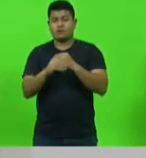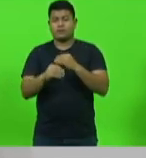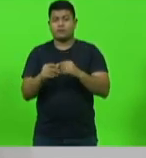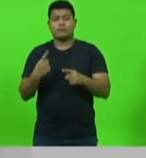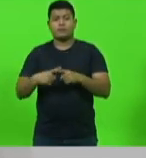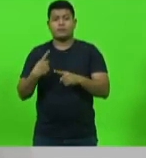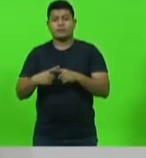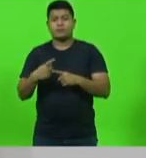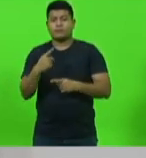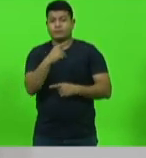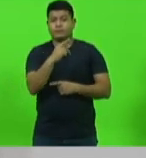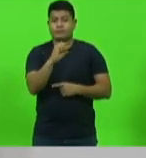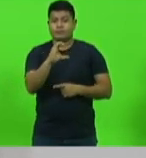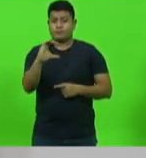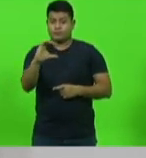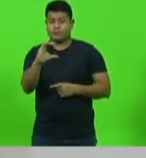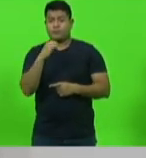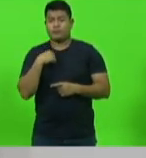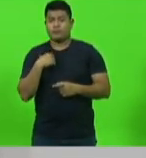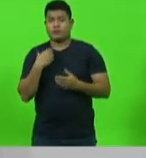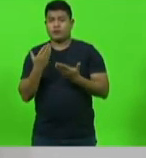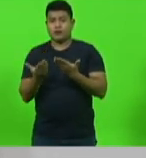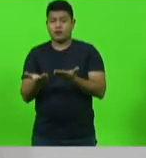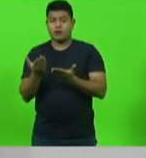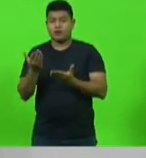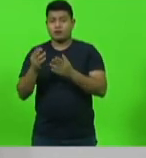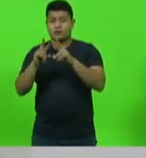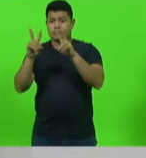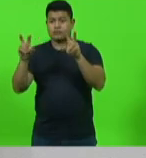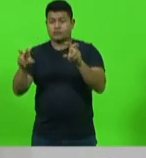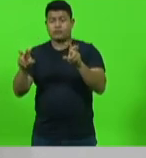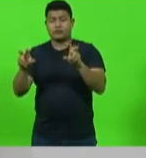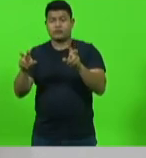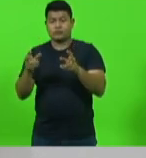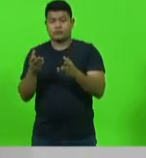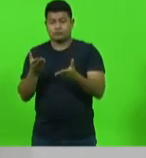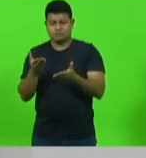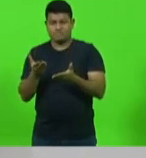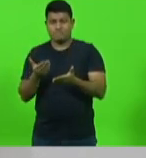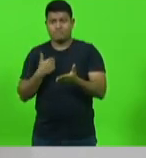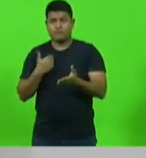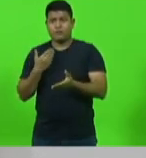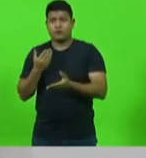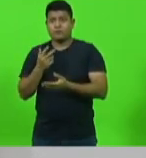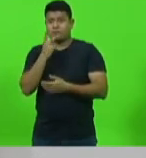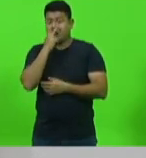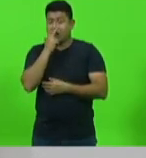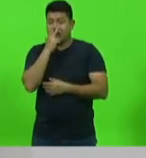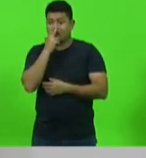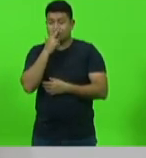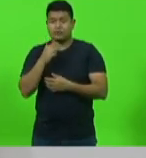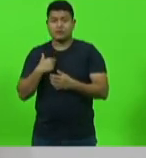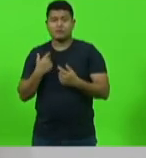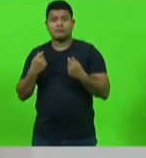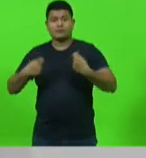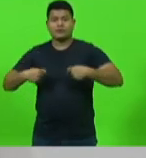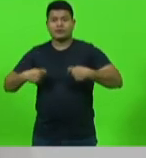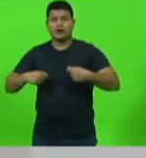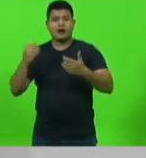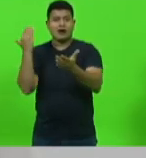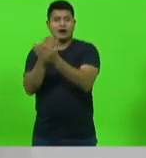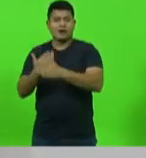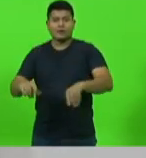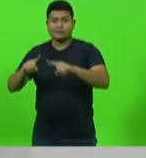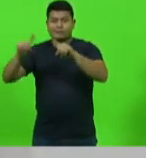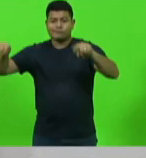trata as políticas públicas e os servidores públicos como se fosse um mal que precisa ser destruído no país. O